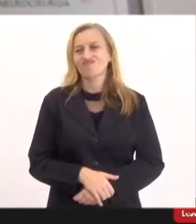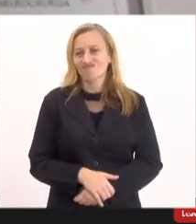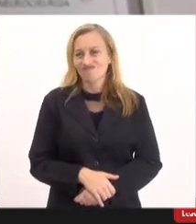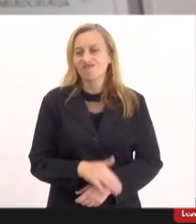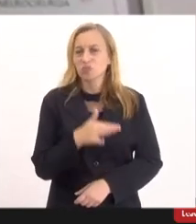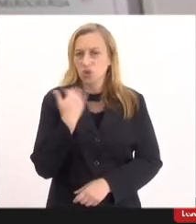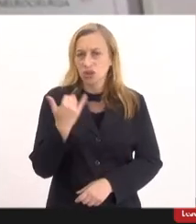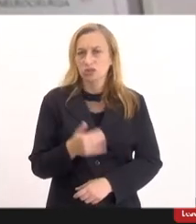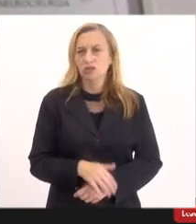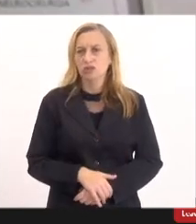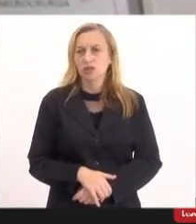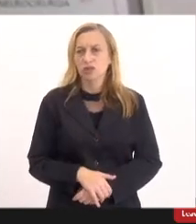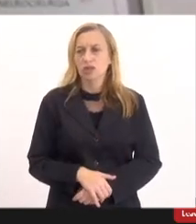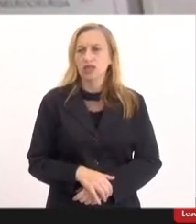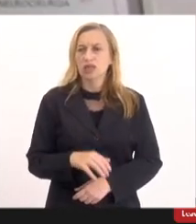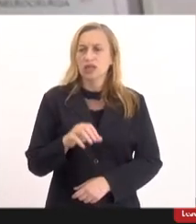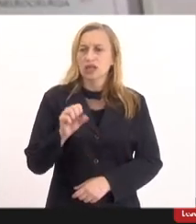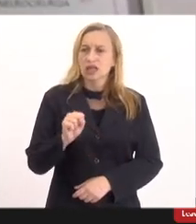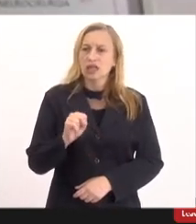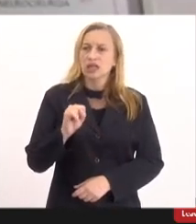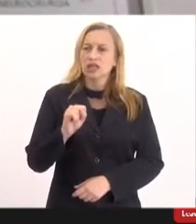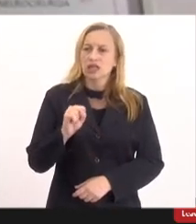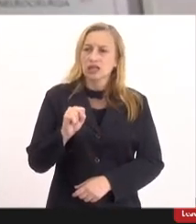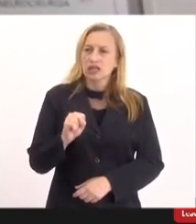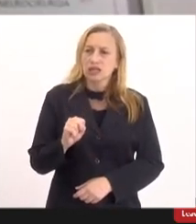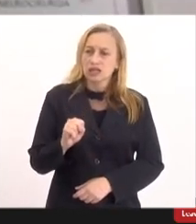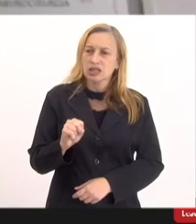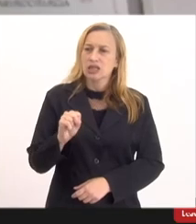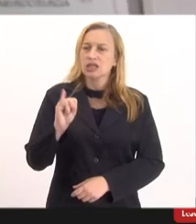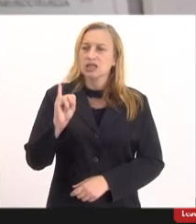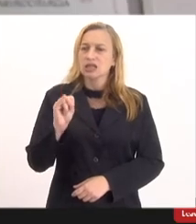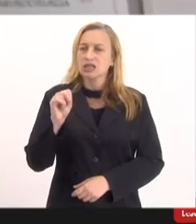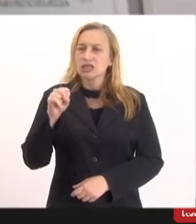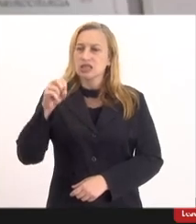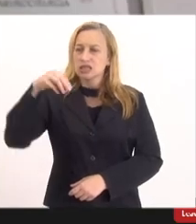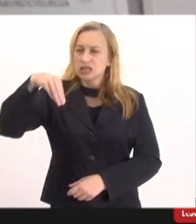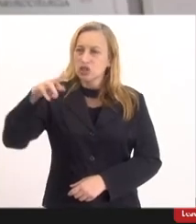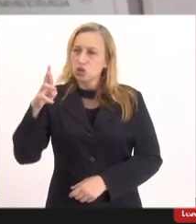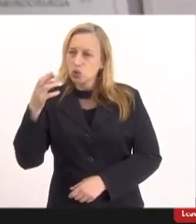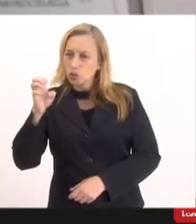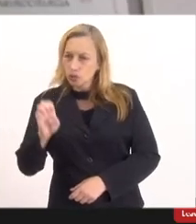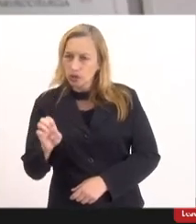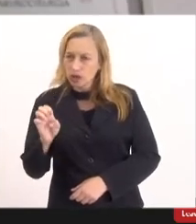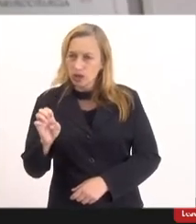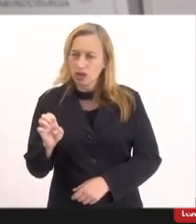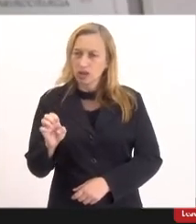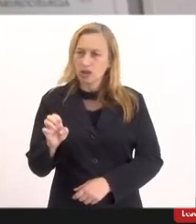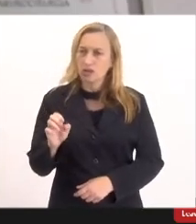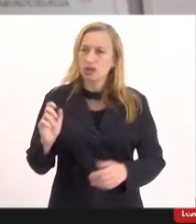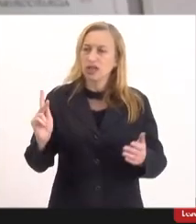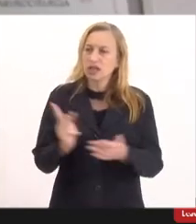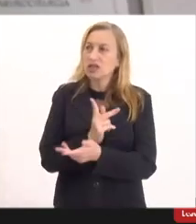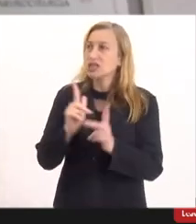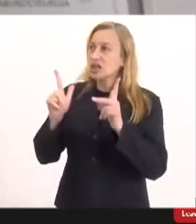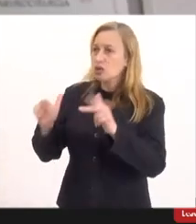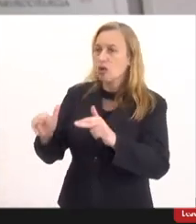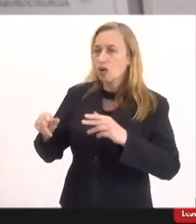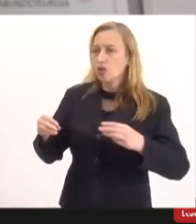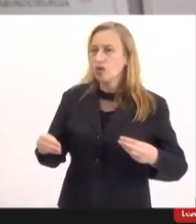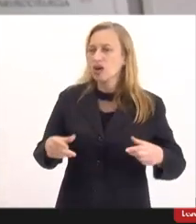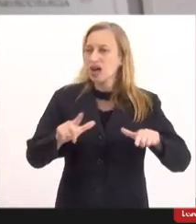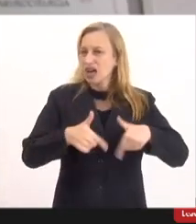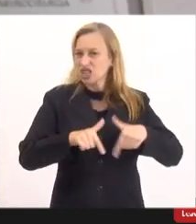morrerão de síndrome da imunodeficiência adquirida como está acontecendo em Israel isso não é